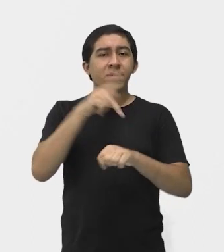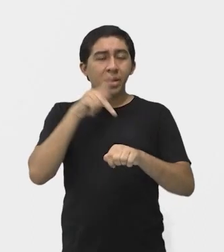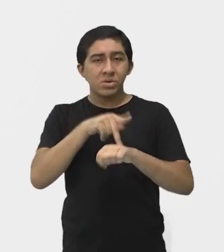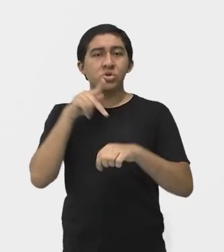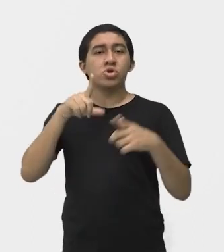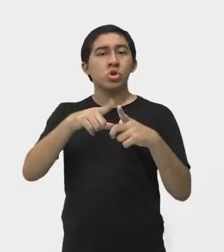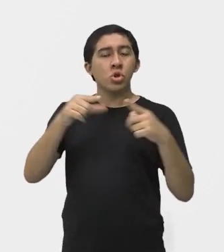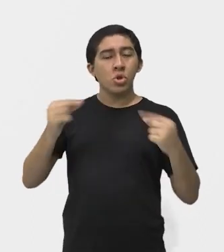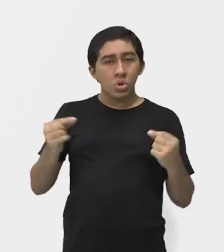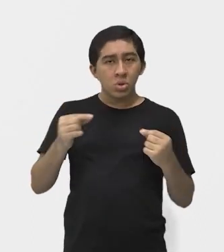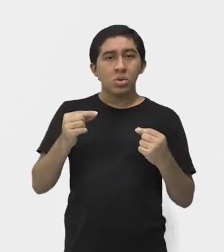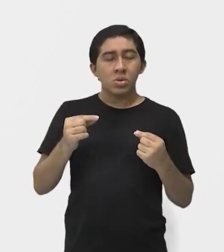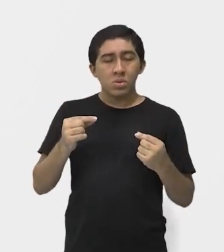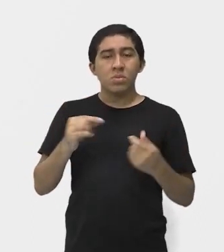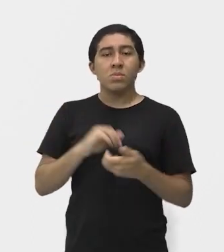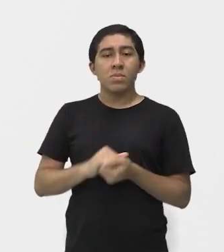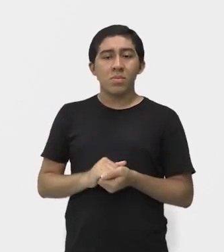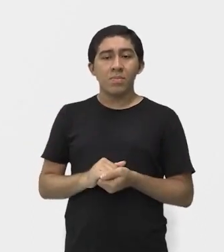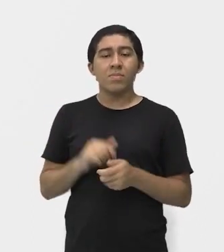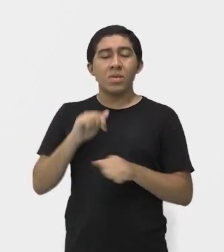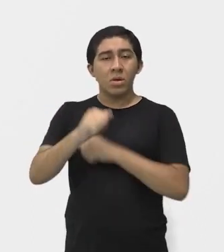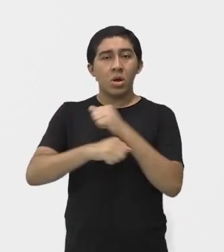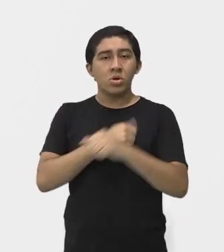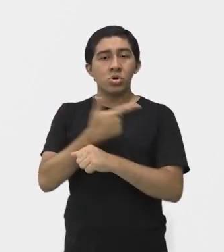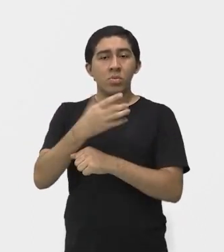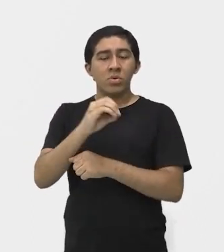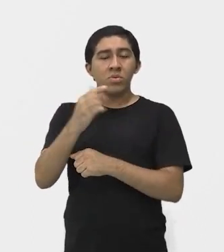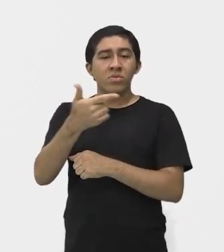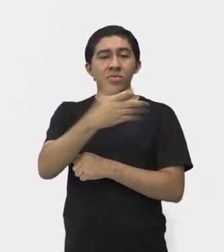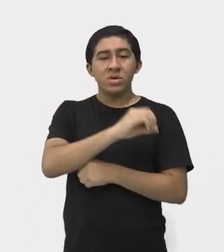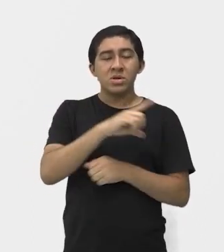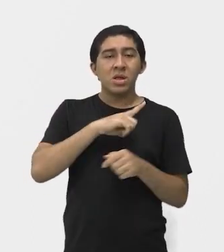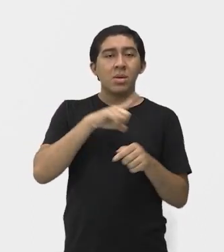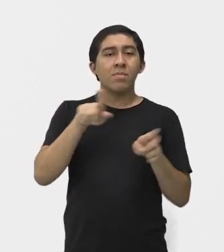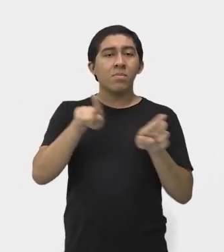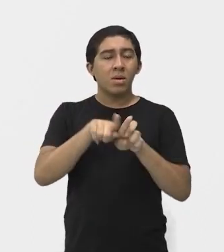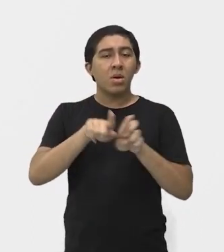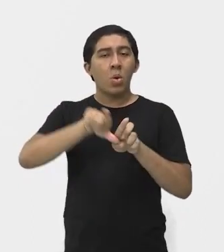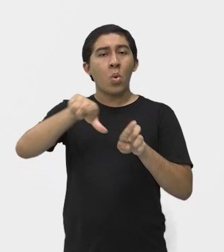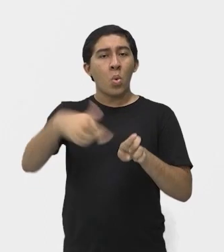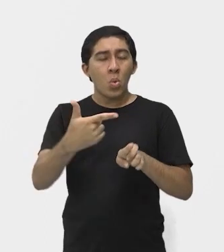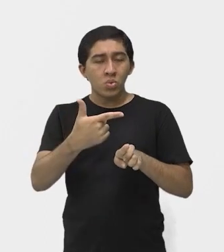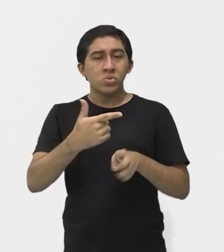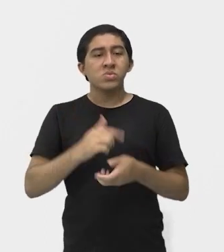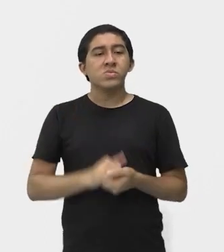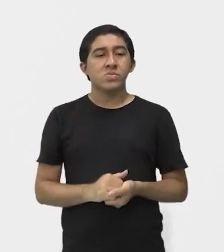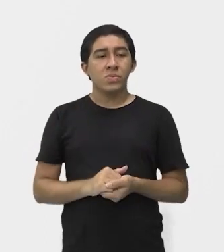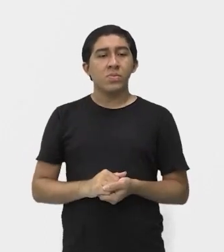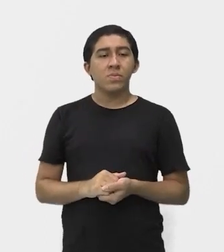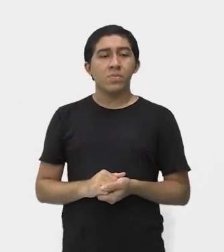e ele se subdivide aí em outras modalidades, né? A gente vai ter